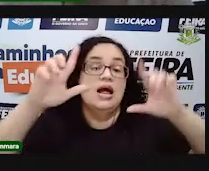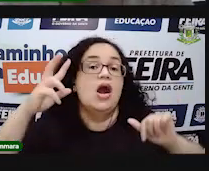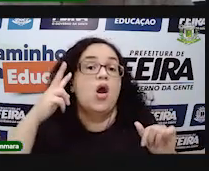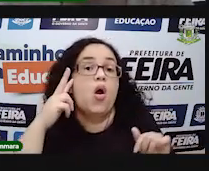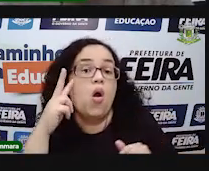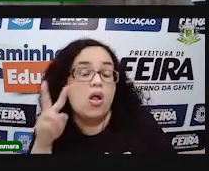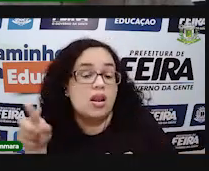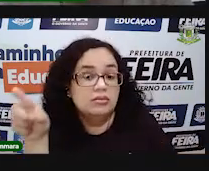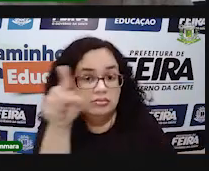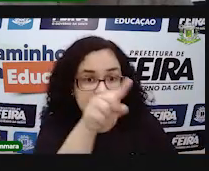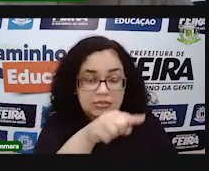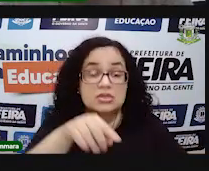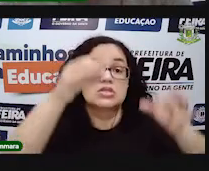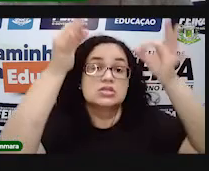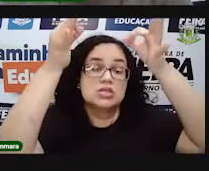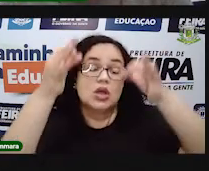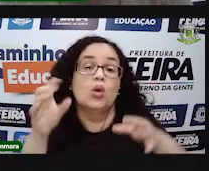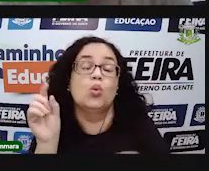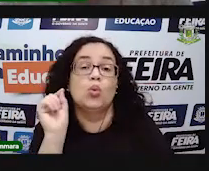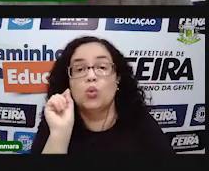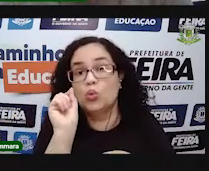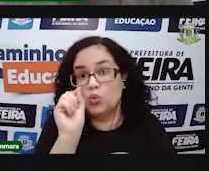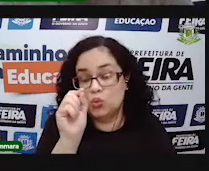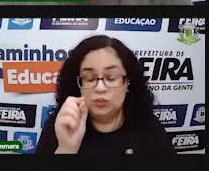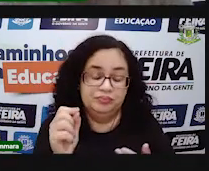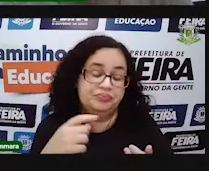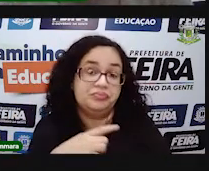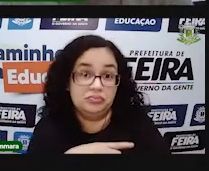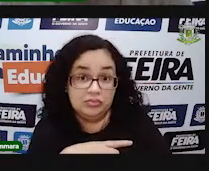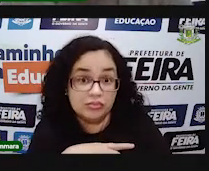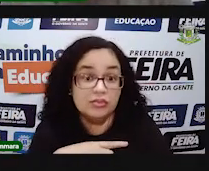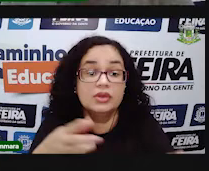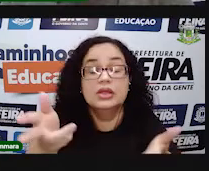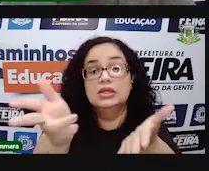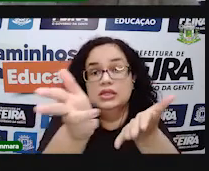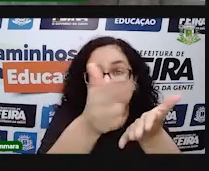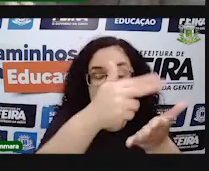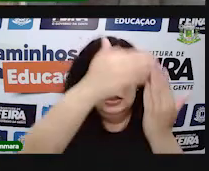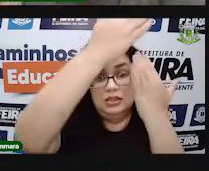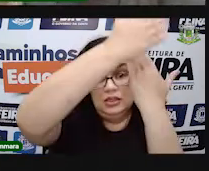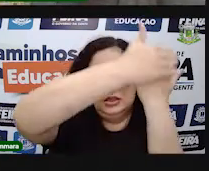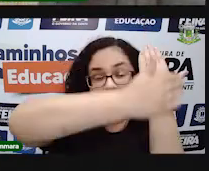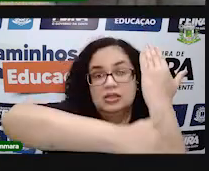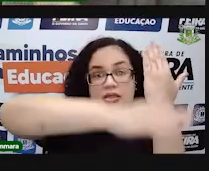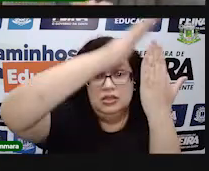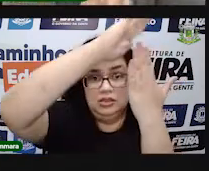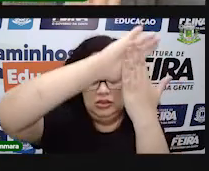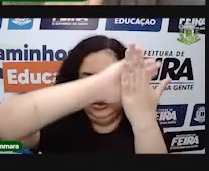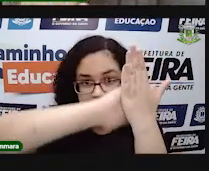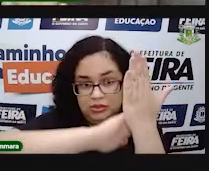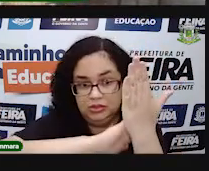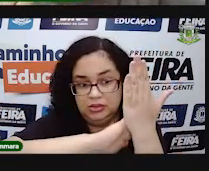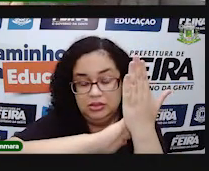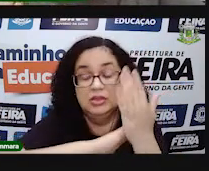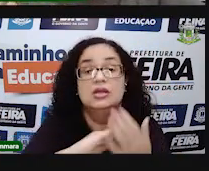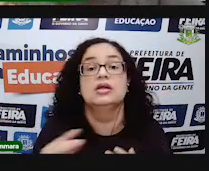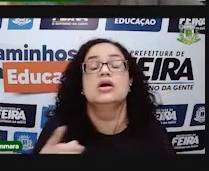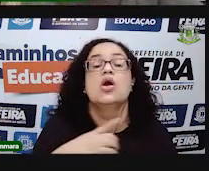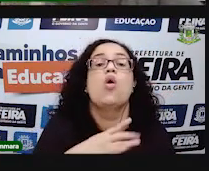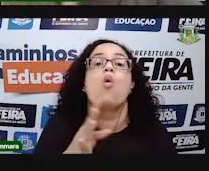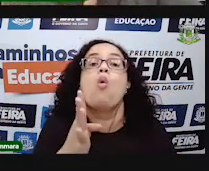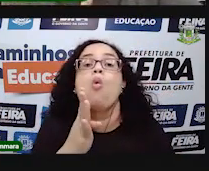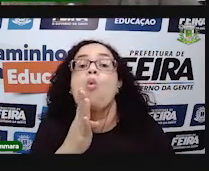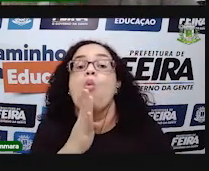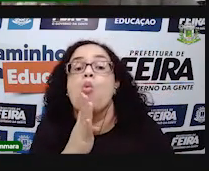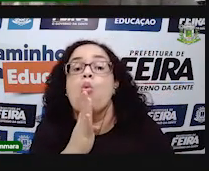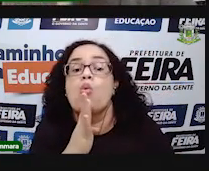naquelas figuras, eu vou até botar a tela para você, se a gente olhar direitinho, o que envolve essas figuras, o que